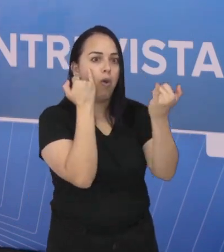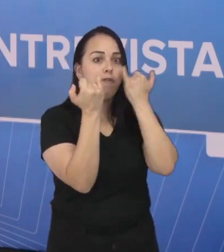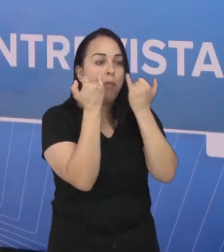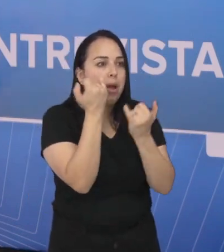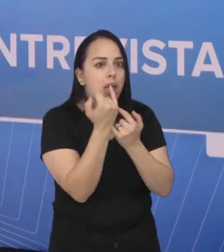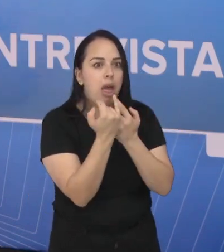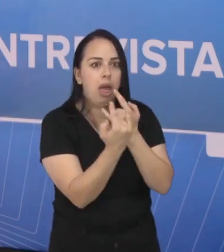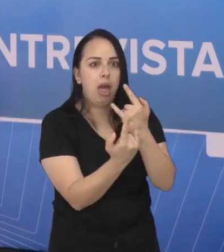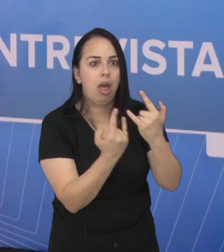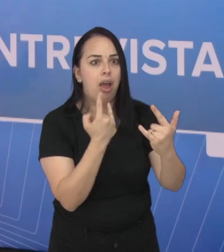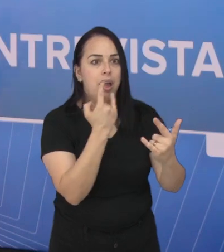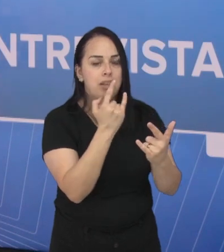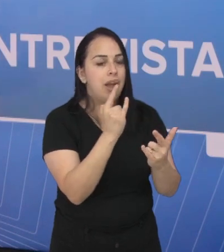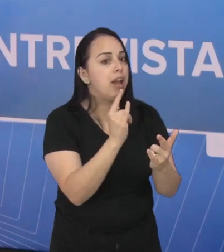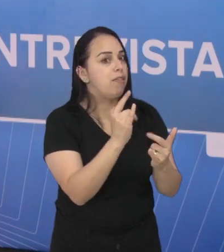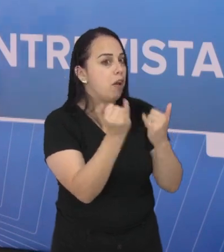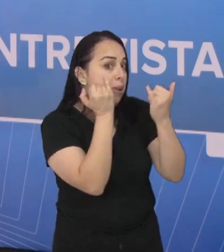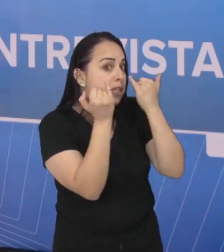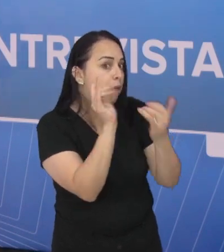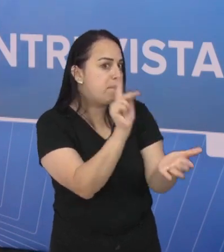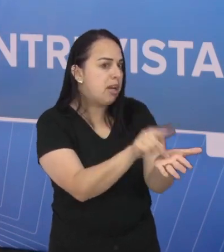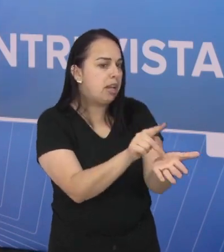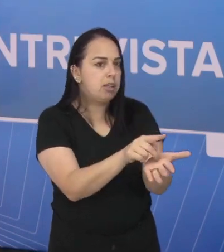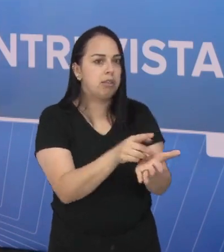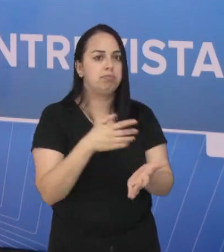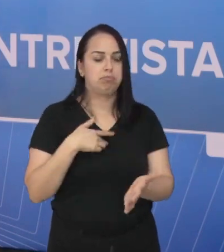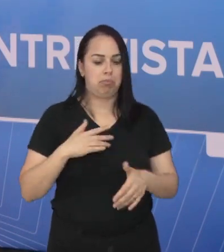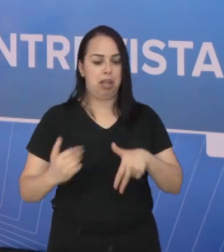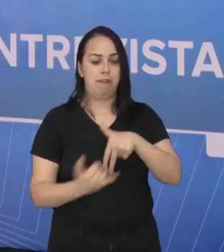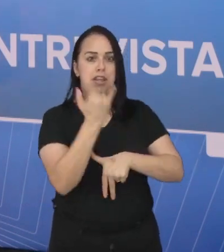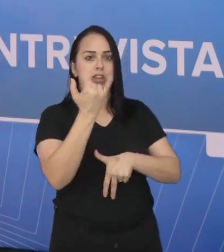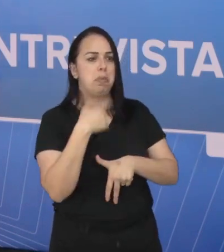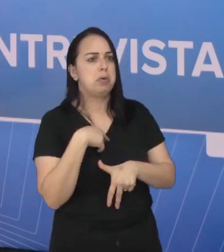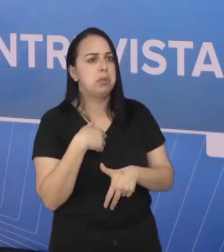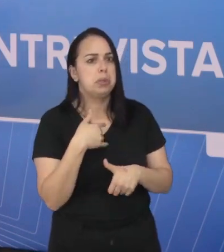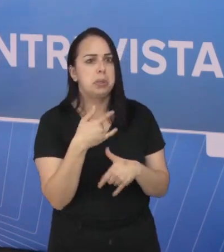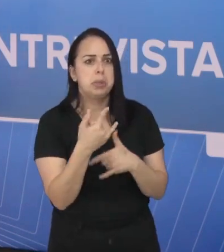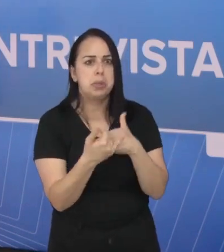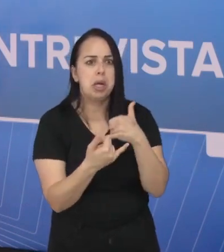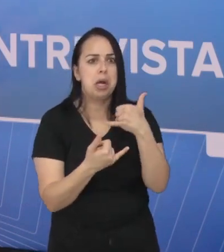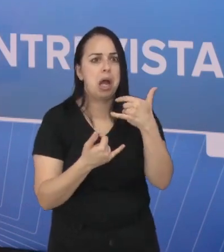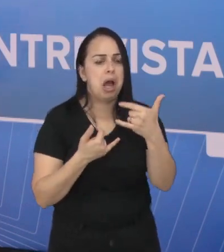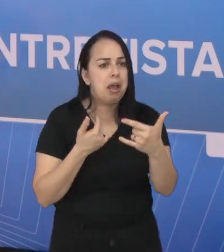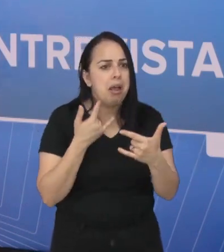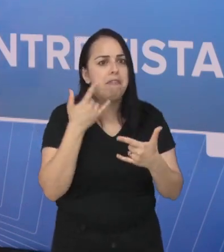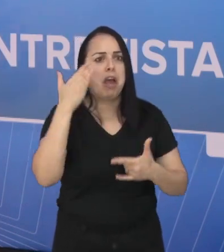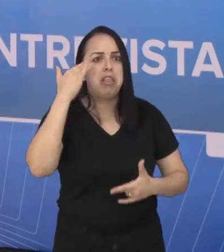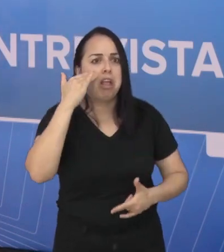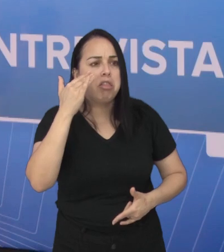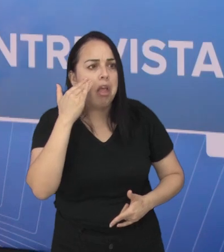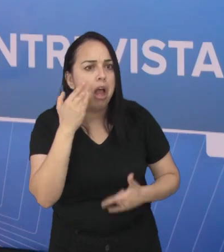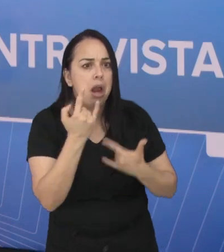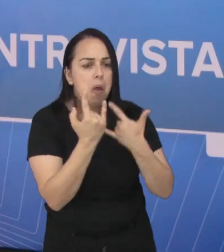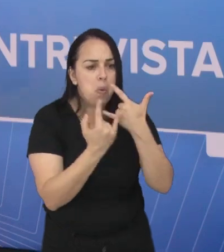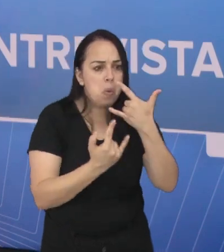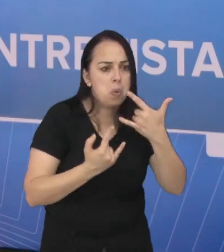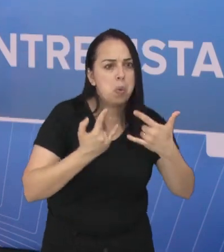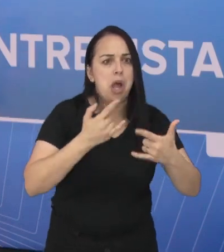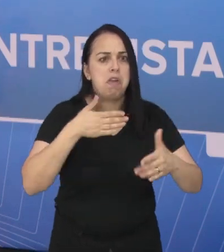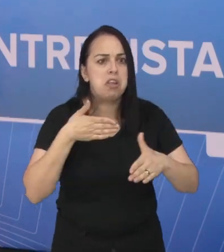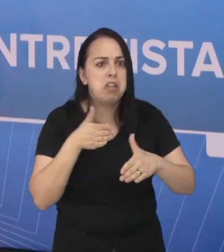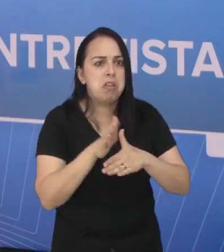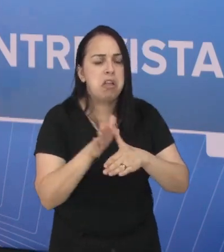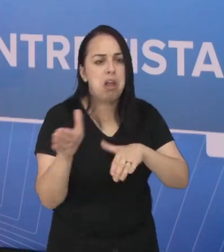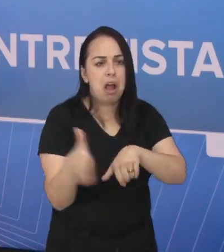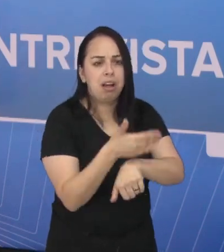começam com informações, que são verdadeiras, e a vítima, a possível vítima, ela vai então mergulhando naquela